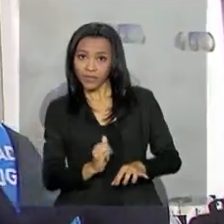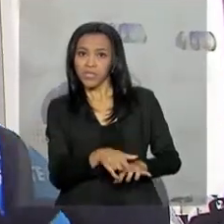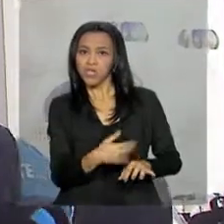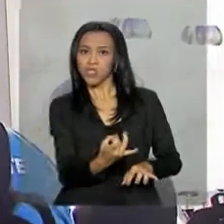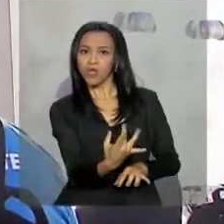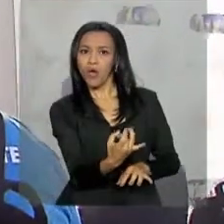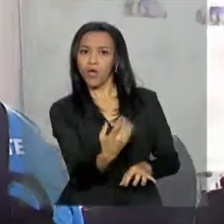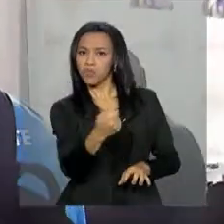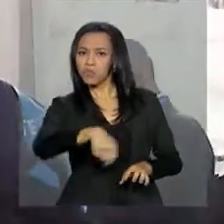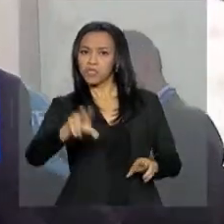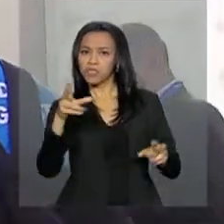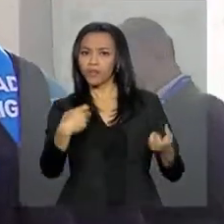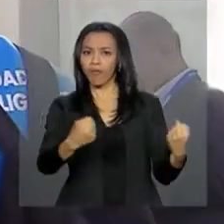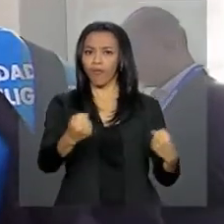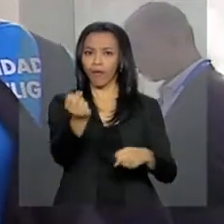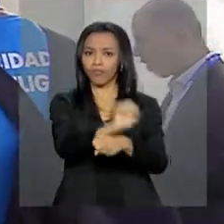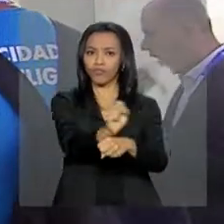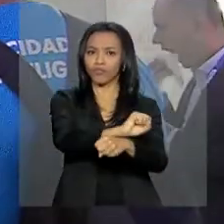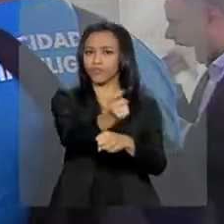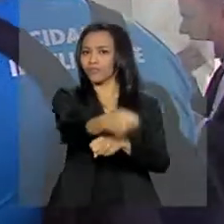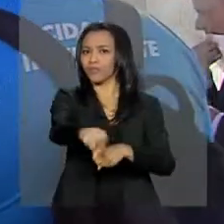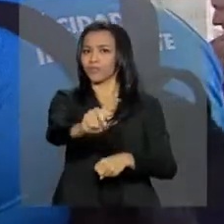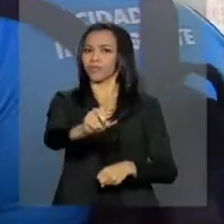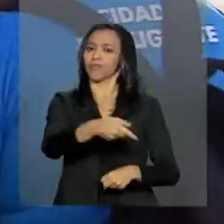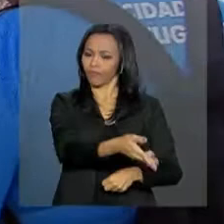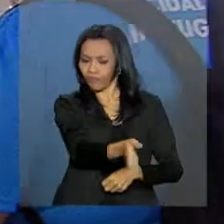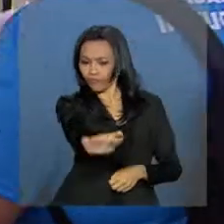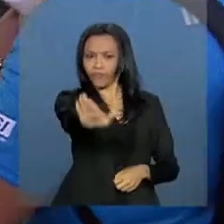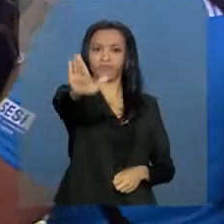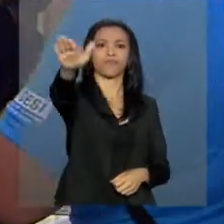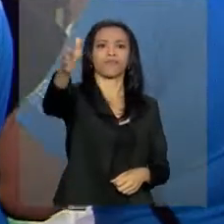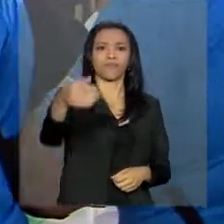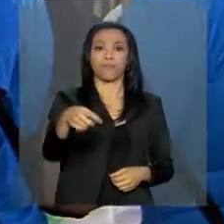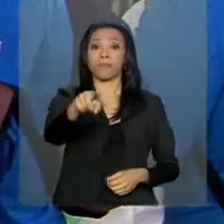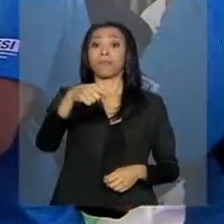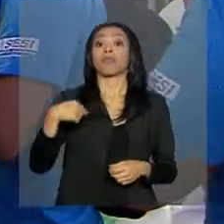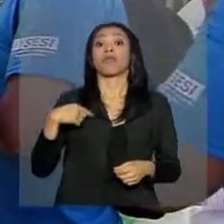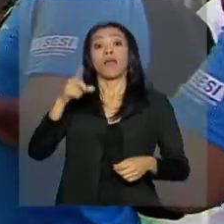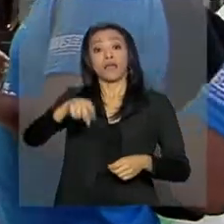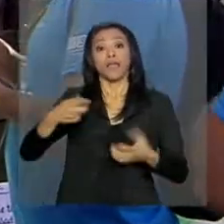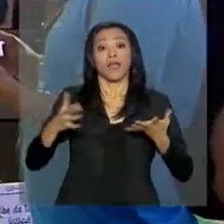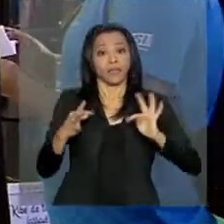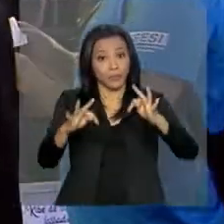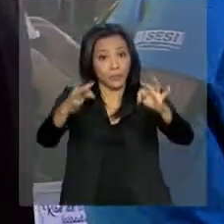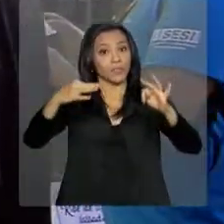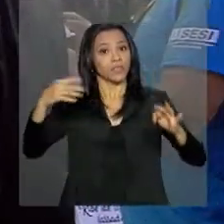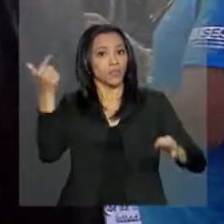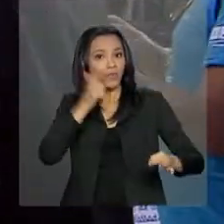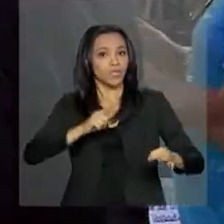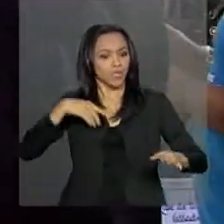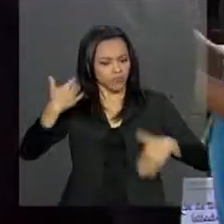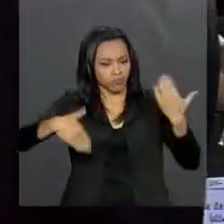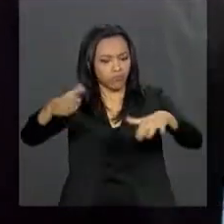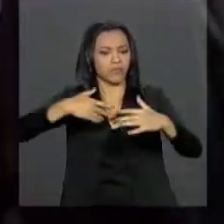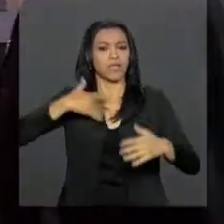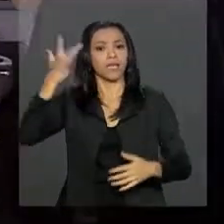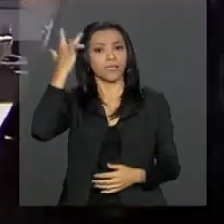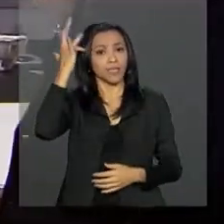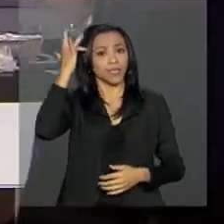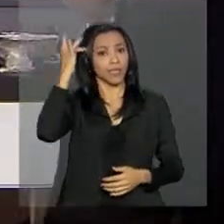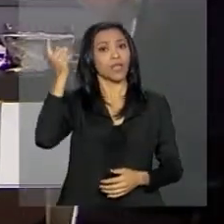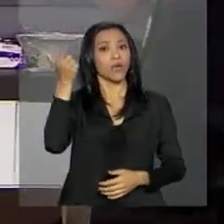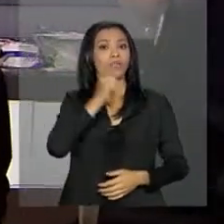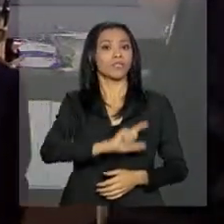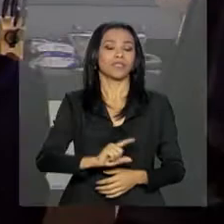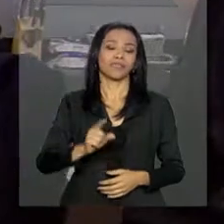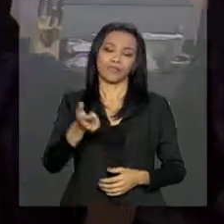Tudo isso parece muito distante da nossa realidade, mas a ideia é que a indústria se desenvolva e essa tecnologia chegue logo dentro das